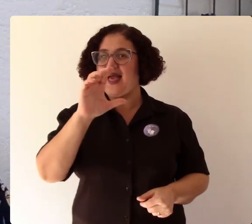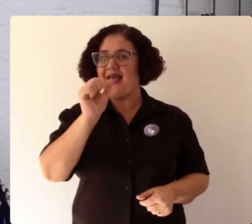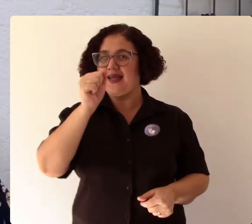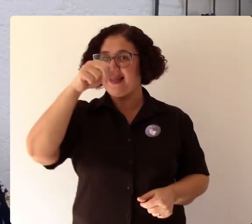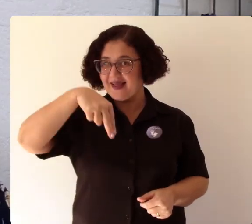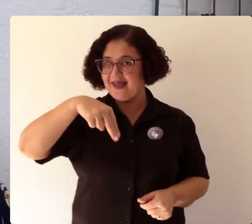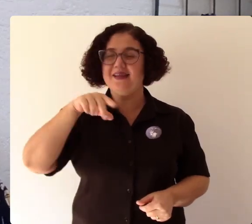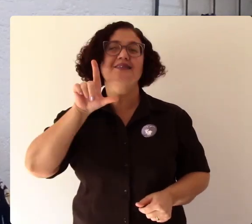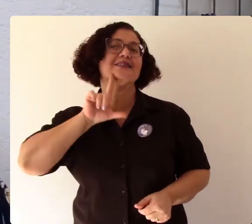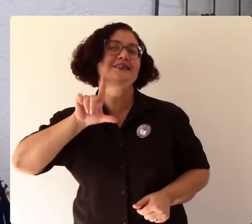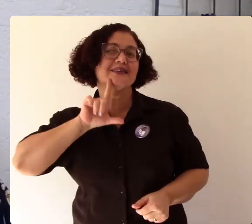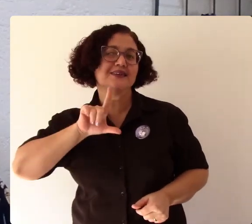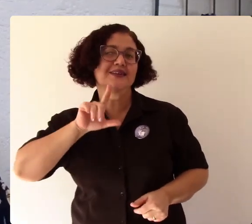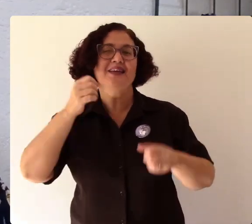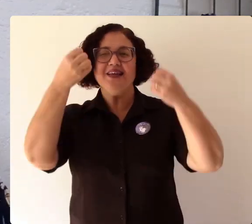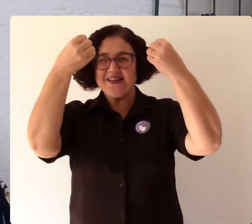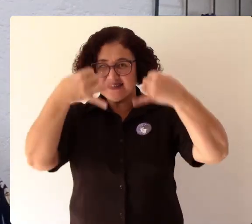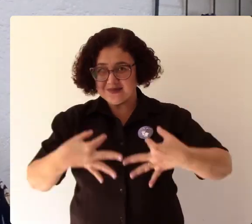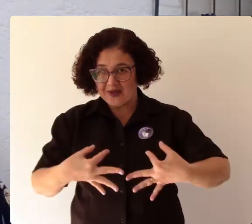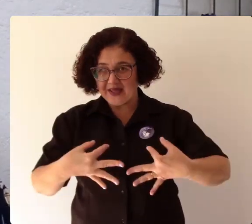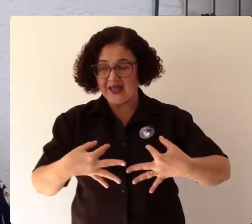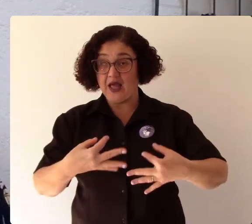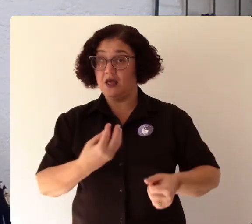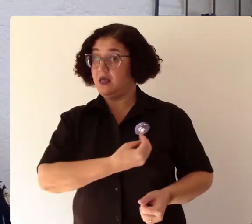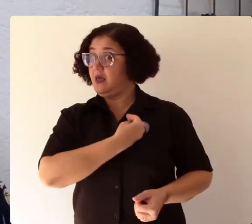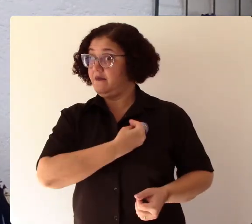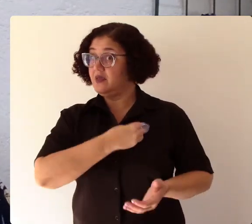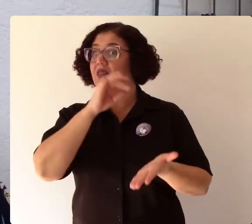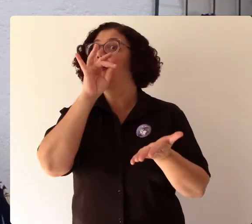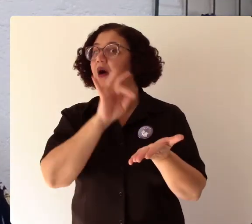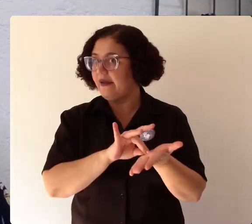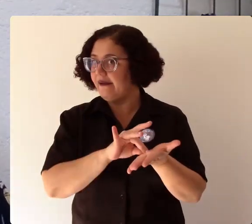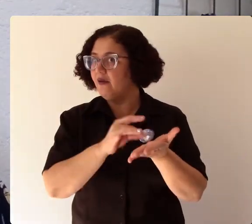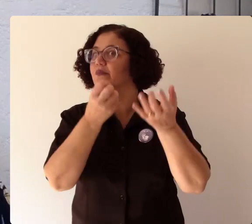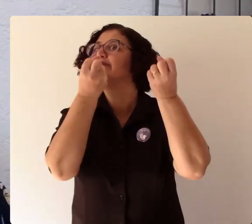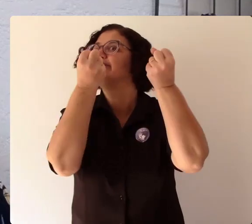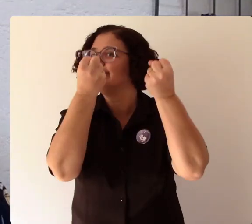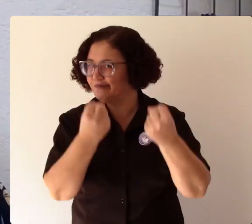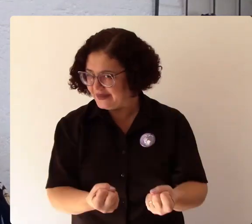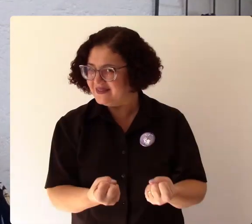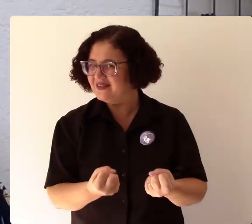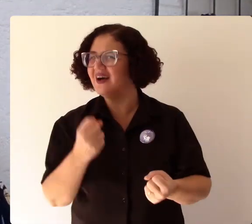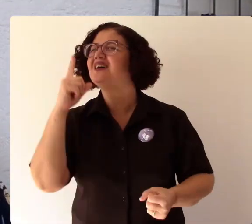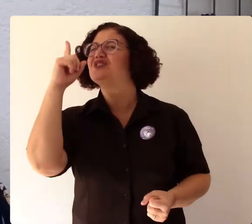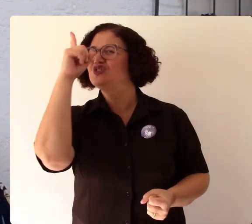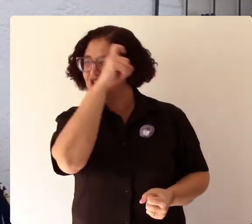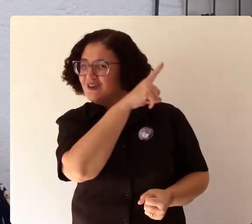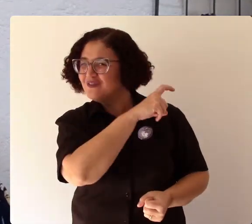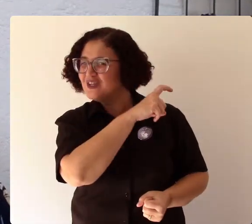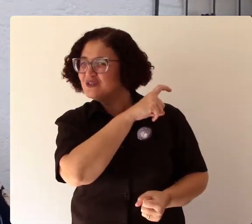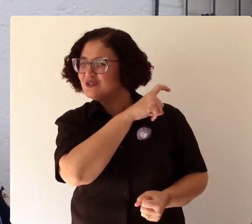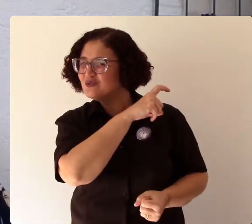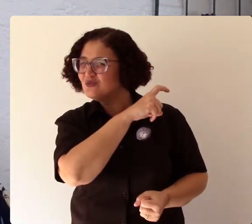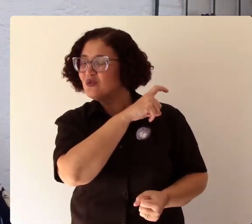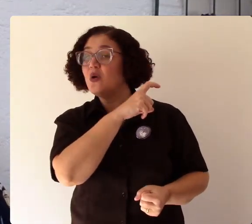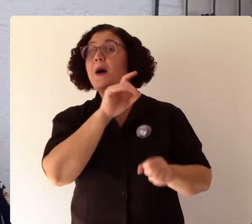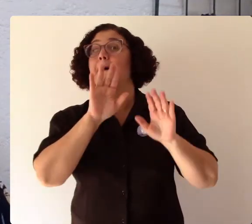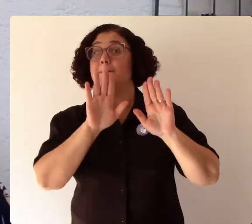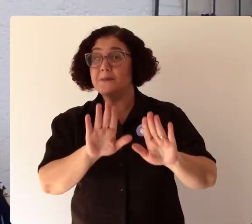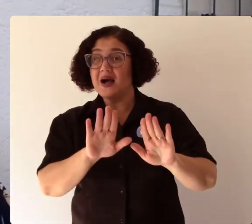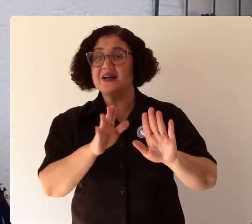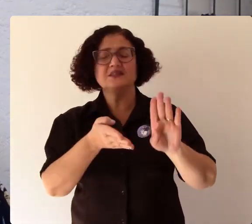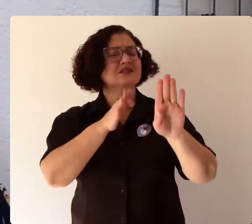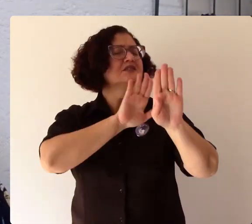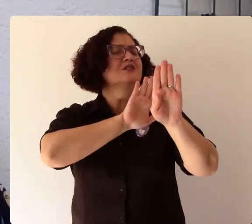a arte felizmente nós temos a arte como um véu como o último anteparo